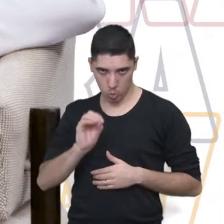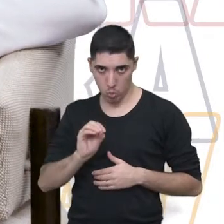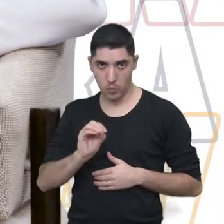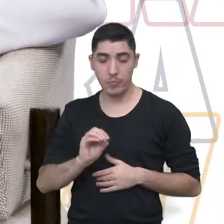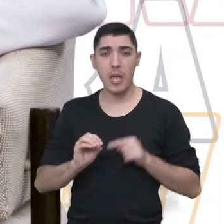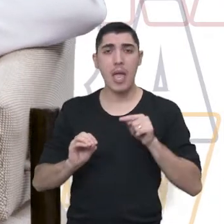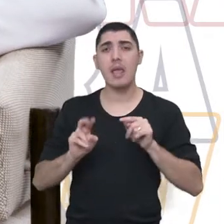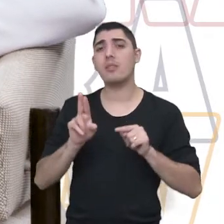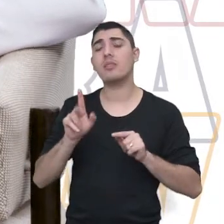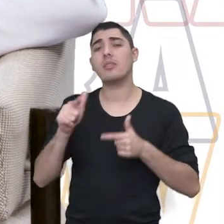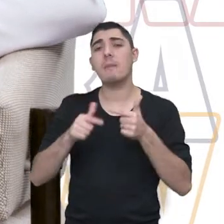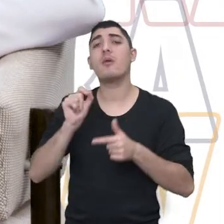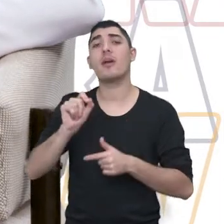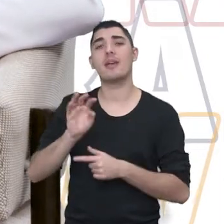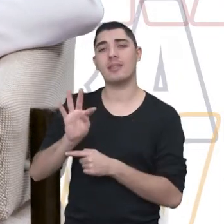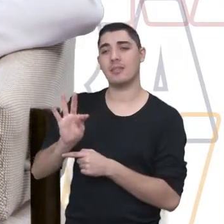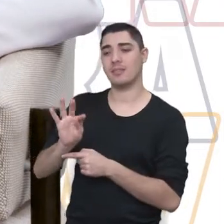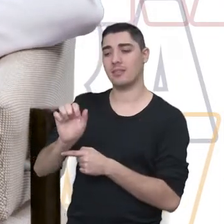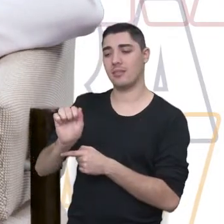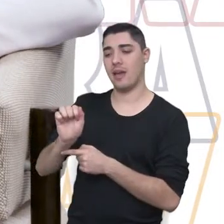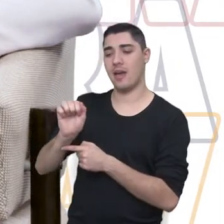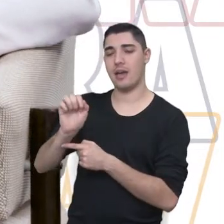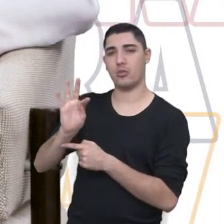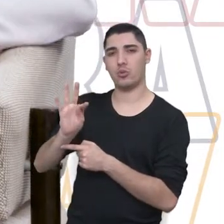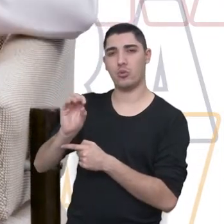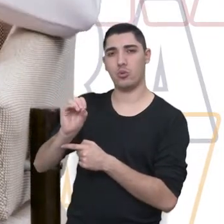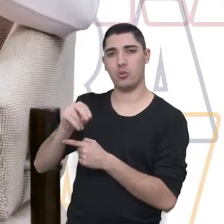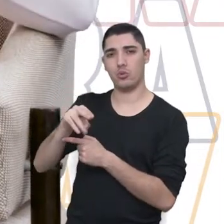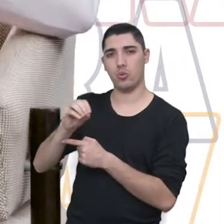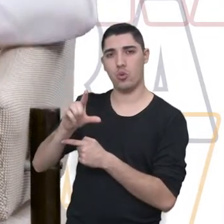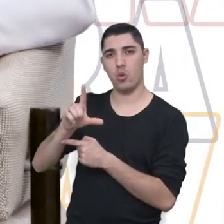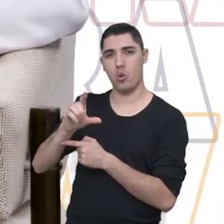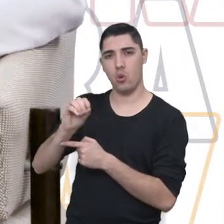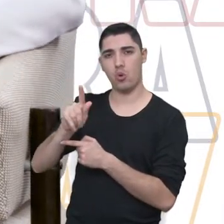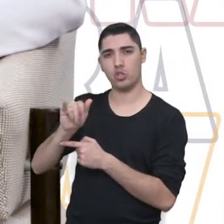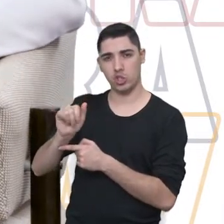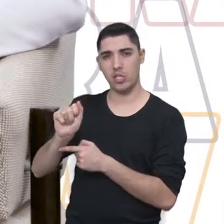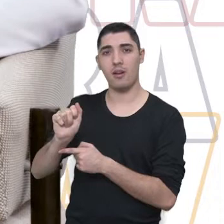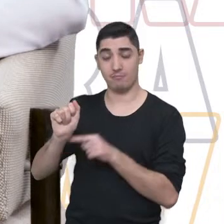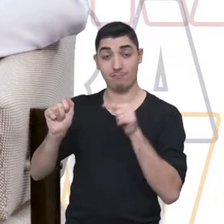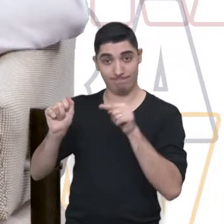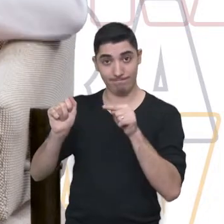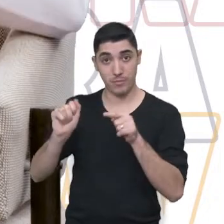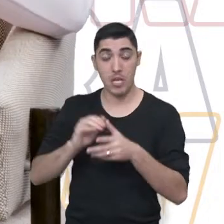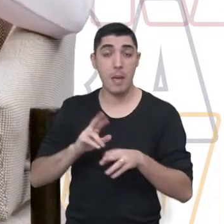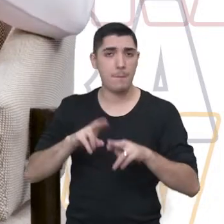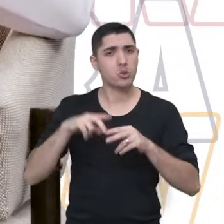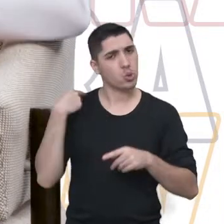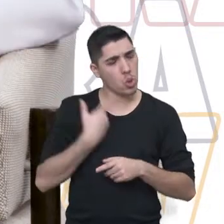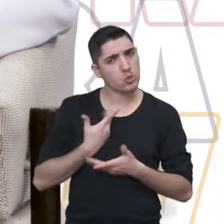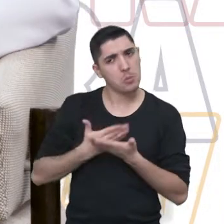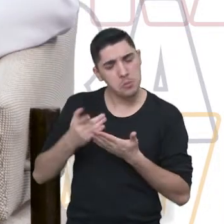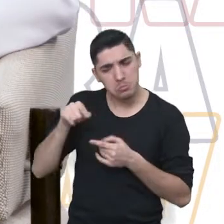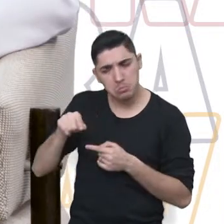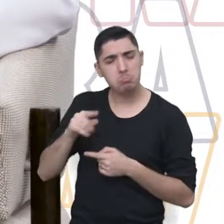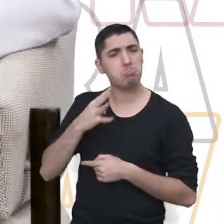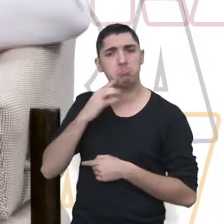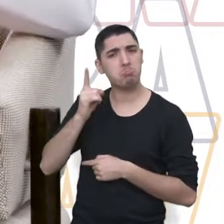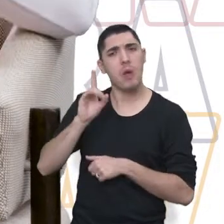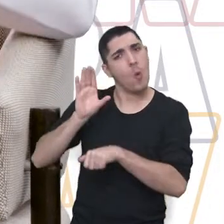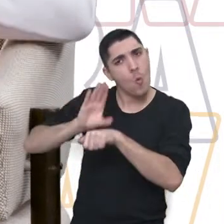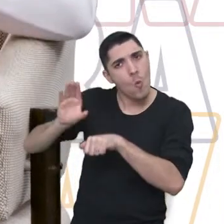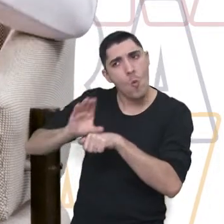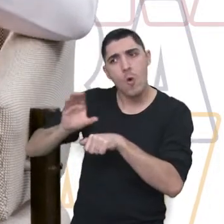luto chama-se tanatologia. Aí nós fomos estudar, fomos nos capacitar, fazer a